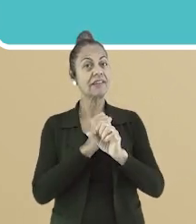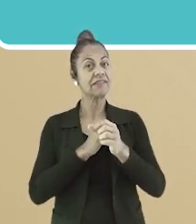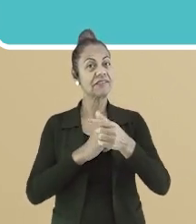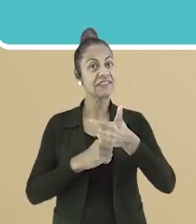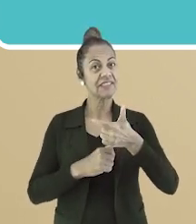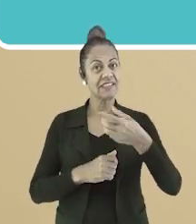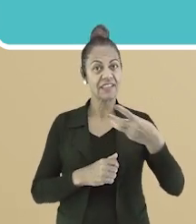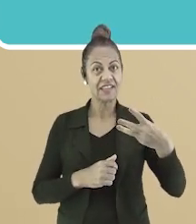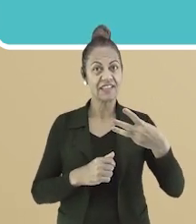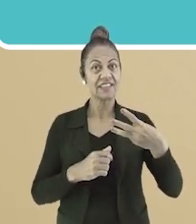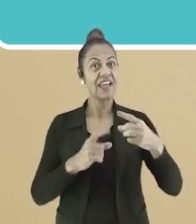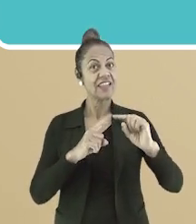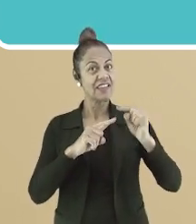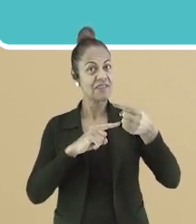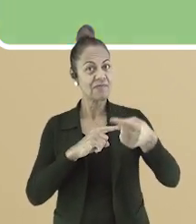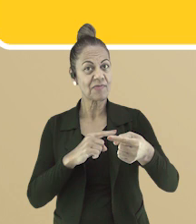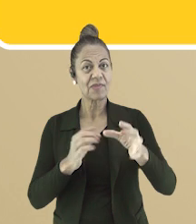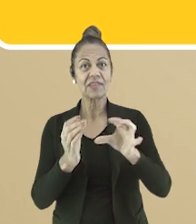possui 26.